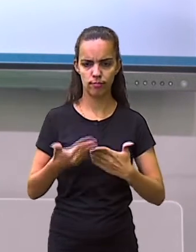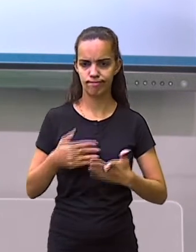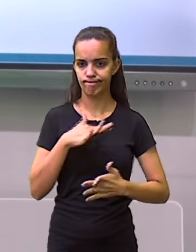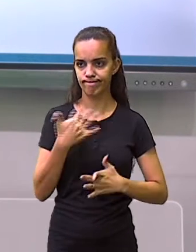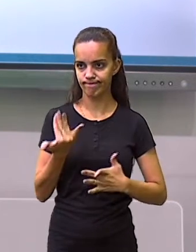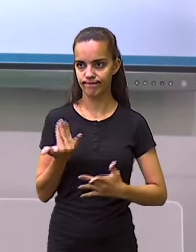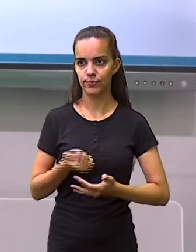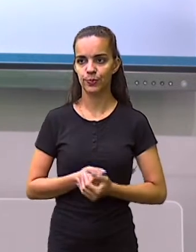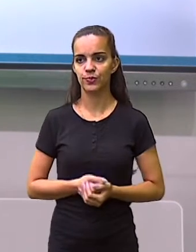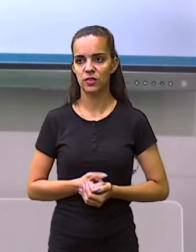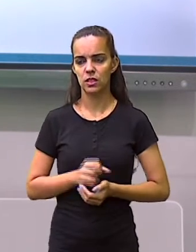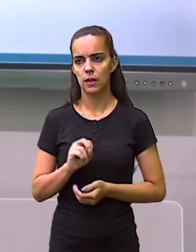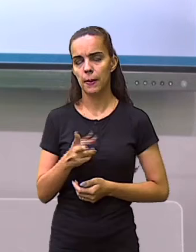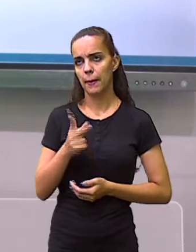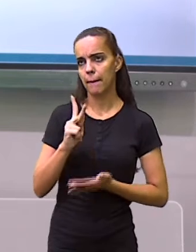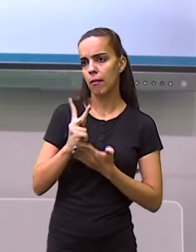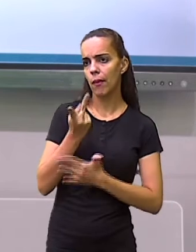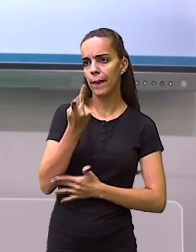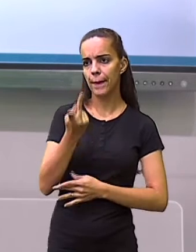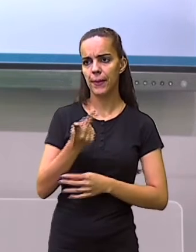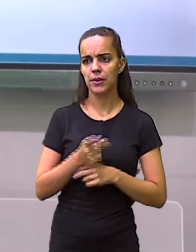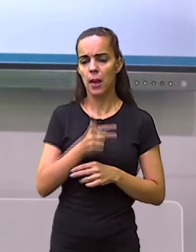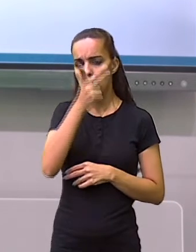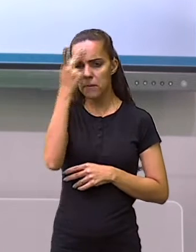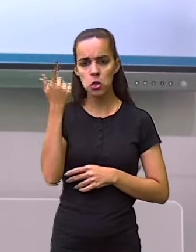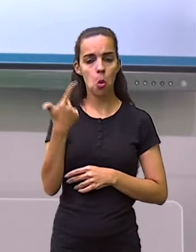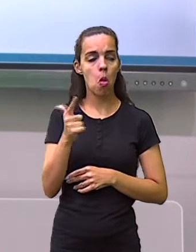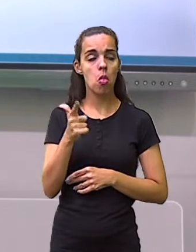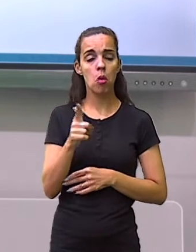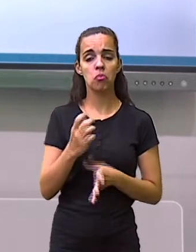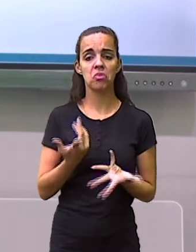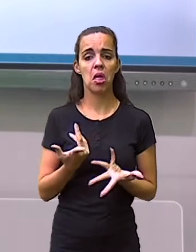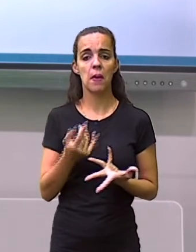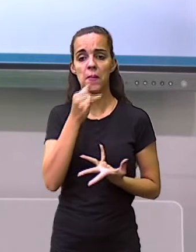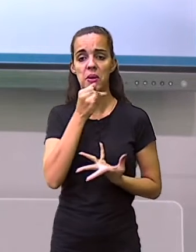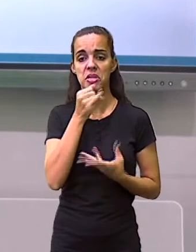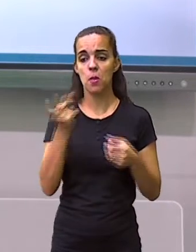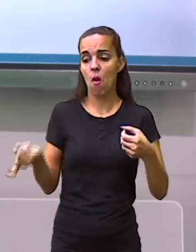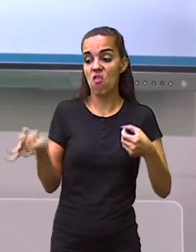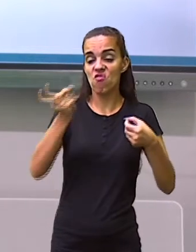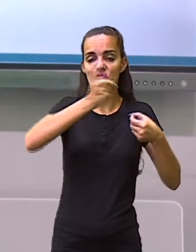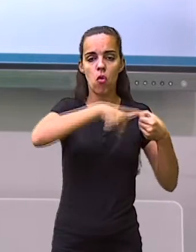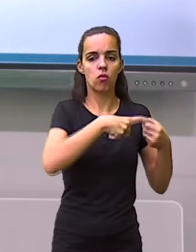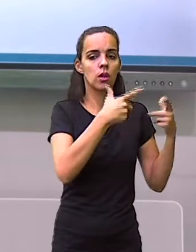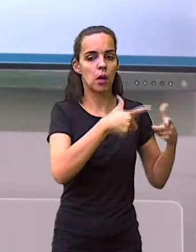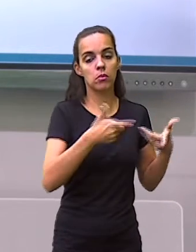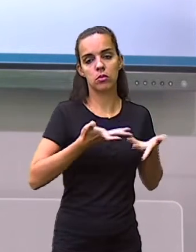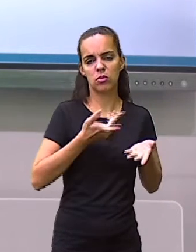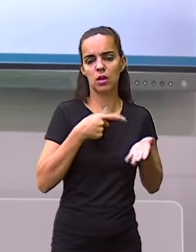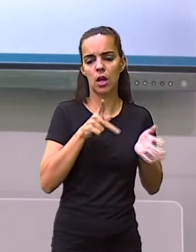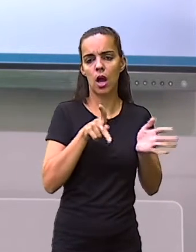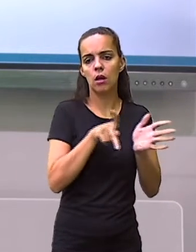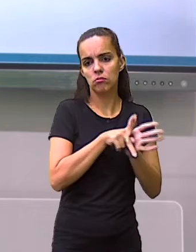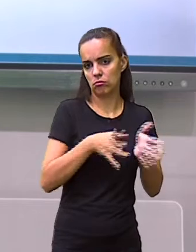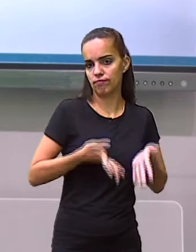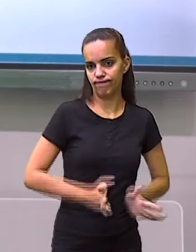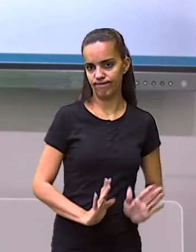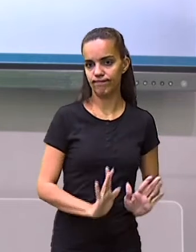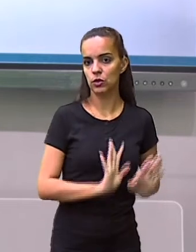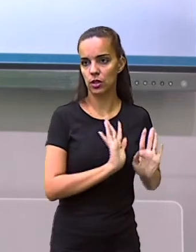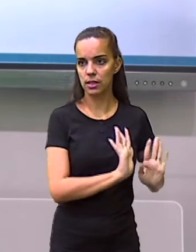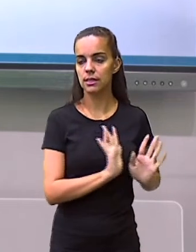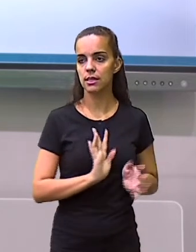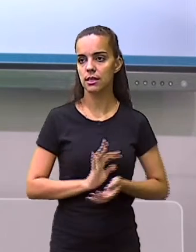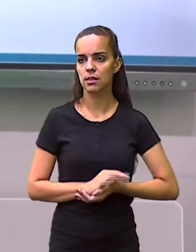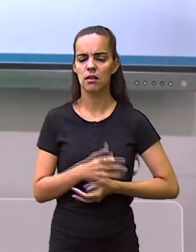que ocorre quando o indivíduo não tem planos de retornar à região da qual ele saiu, pelo menos a